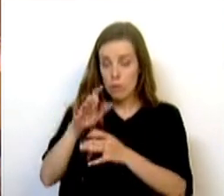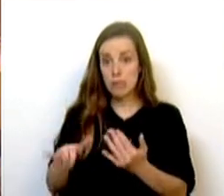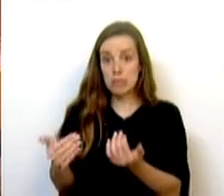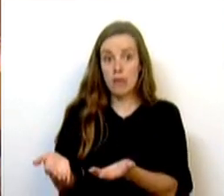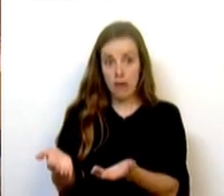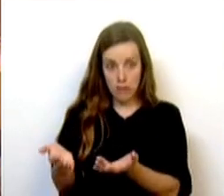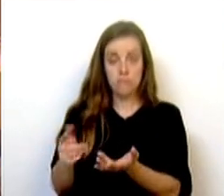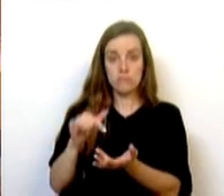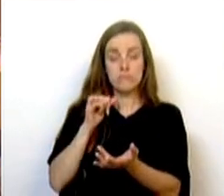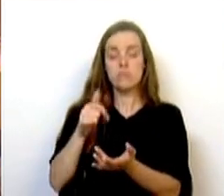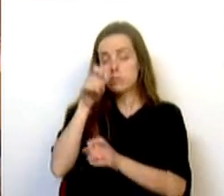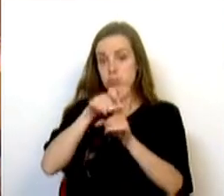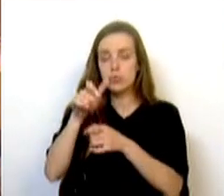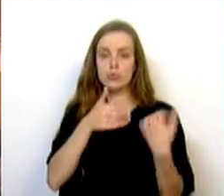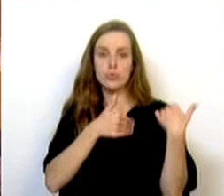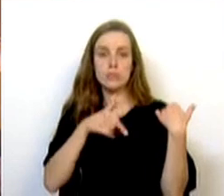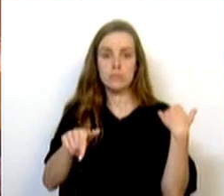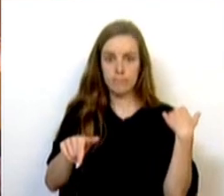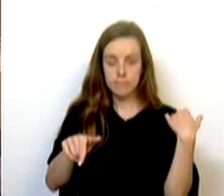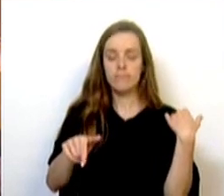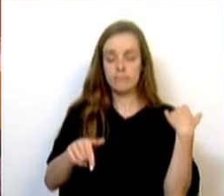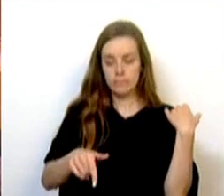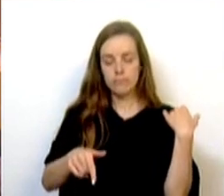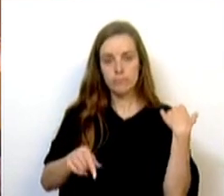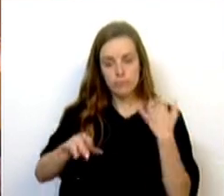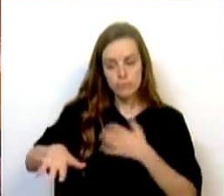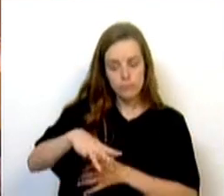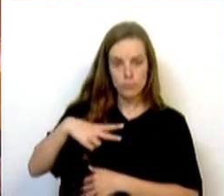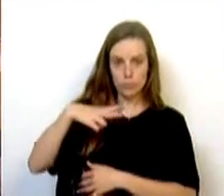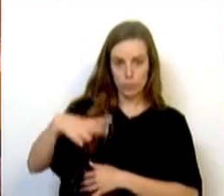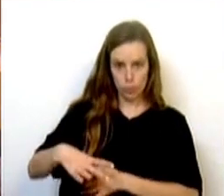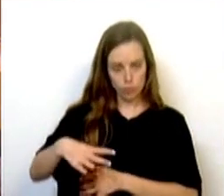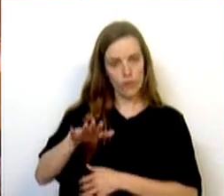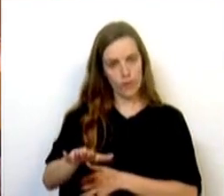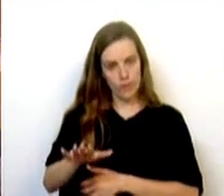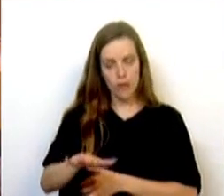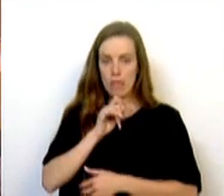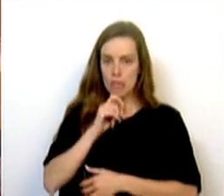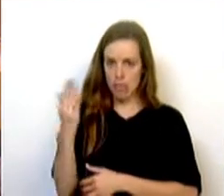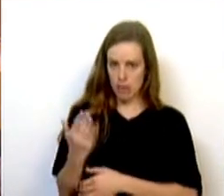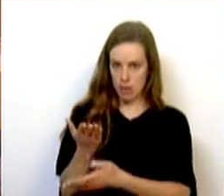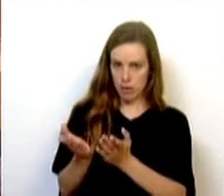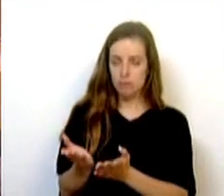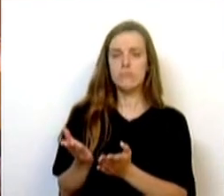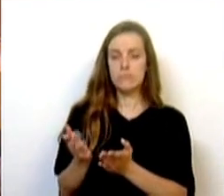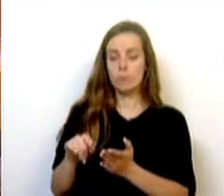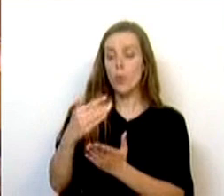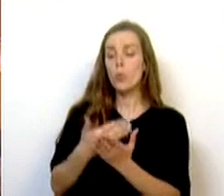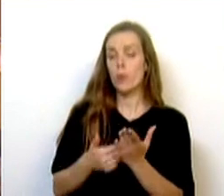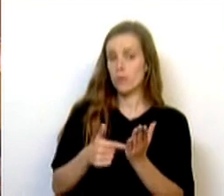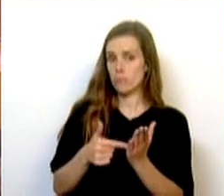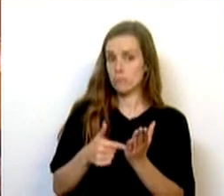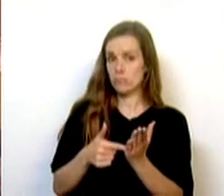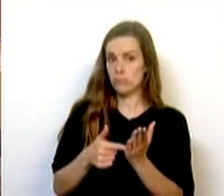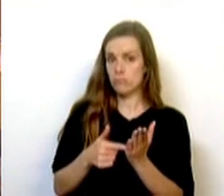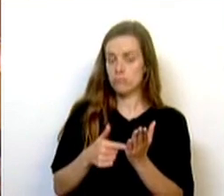pela autoridade administrativa o direito a residir em território português. Direto esse materializado por um documento, título